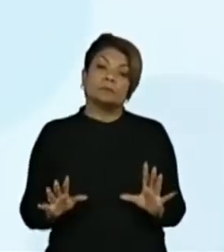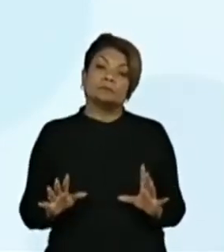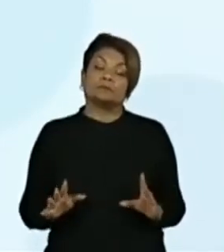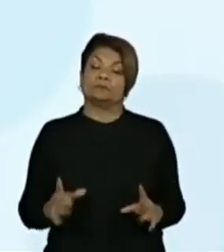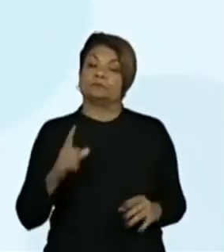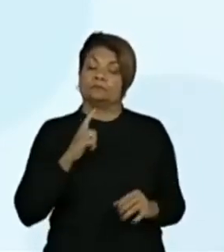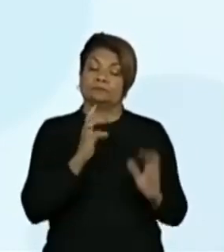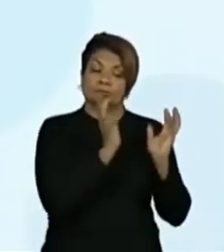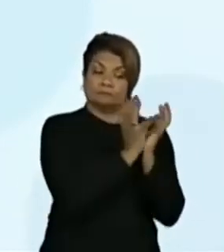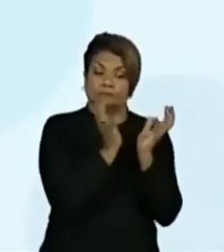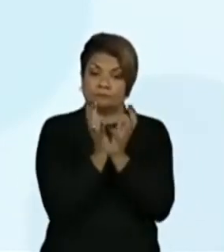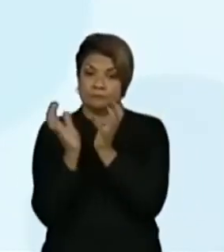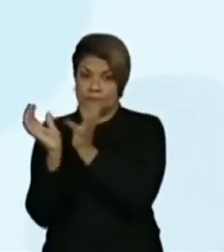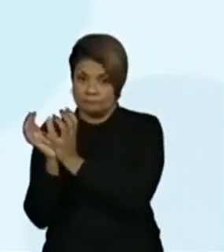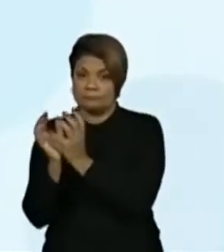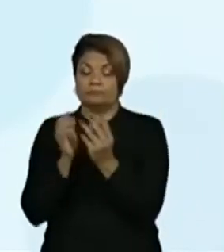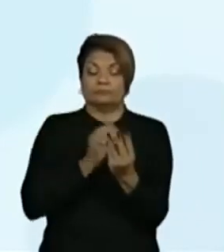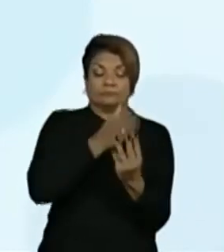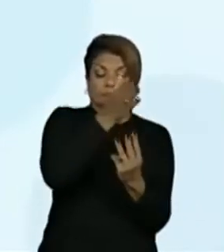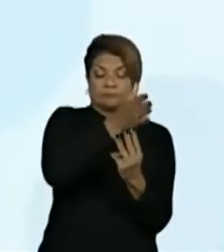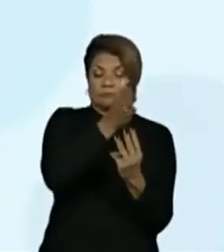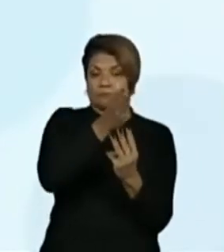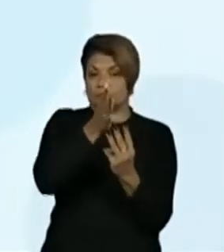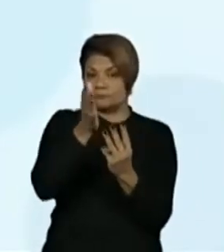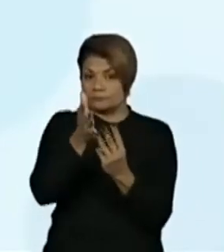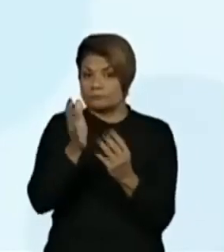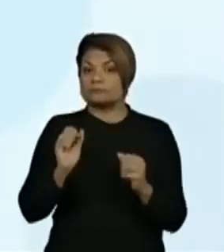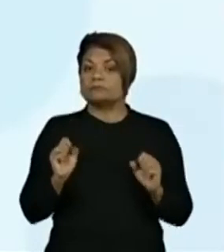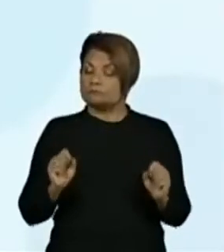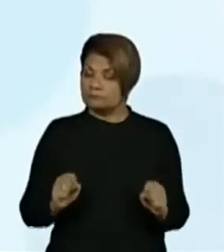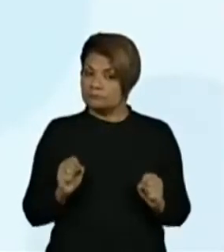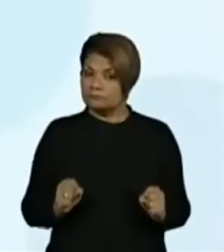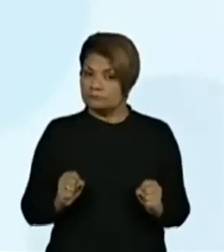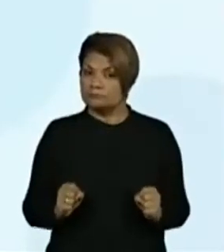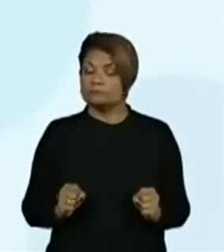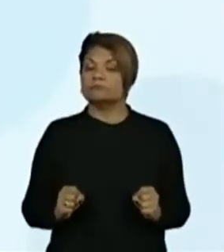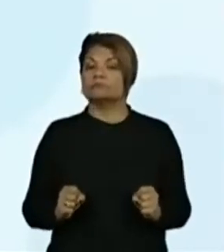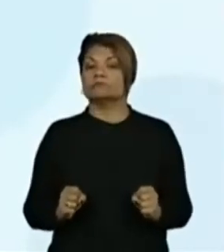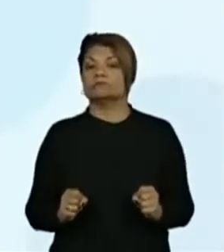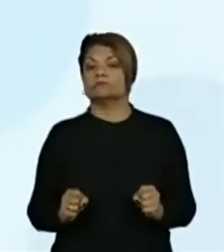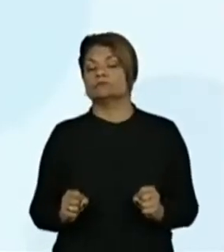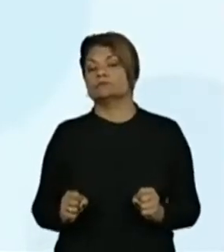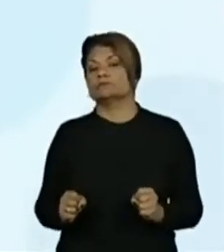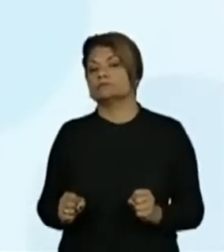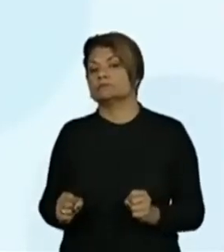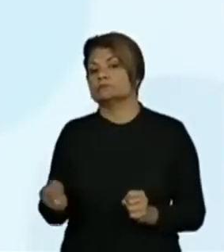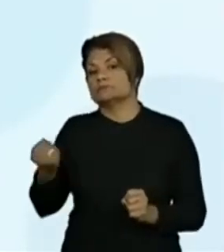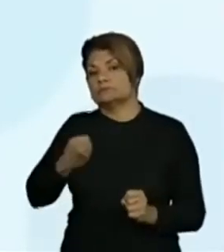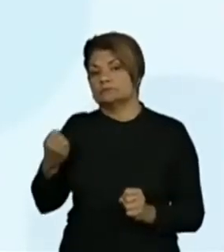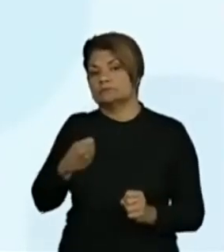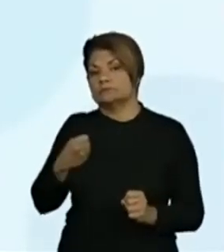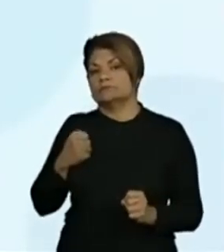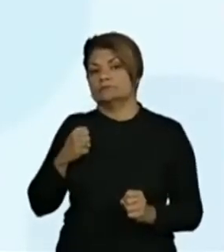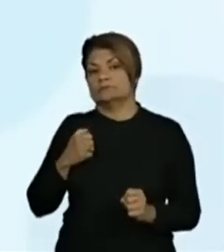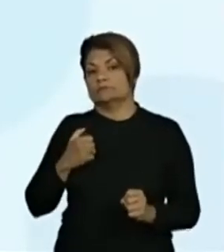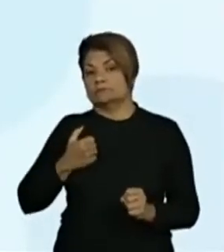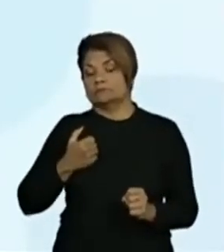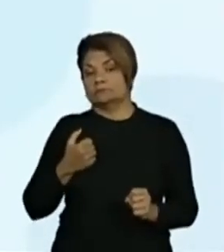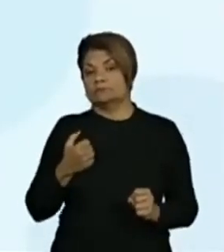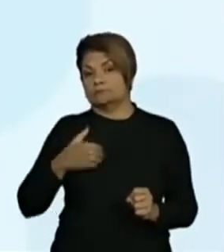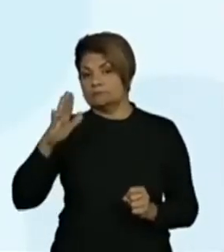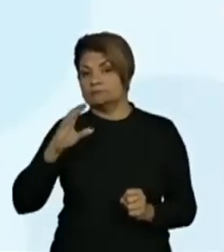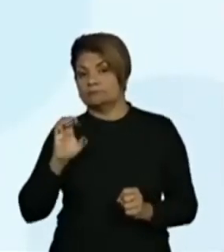todos têm a mesma quantidade de algarismos aí, de ordens e classes, podemos olhar para o número que está mais à